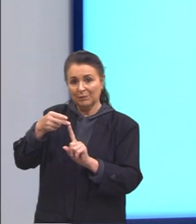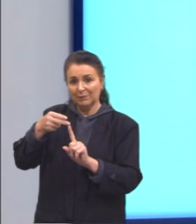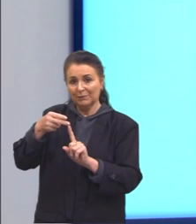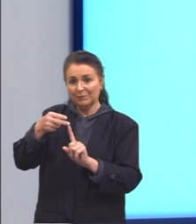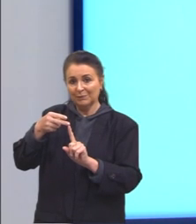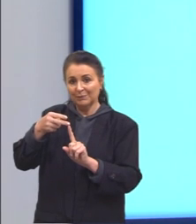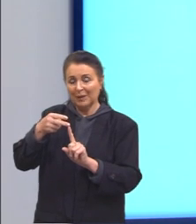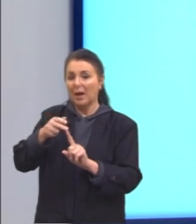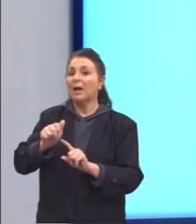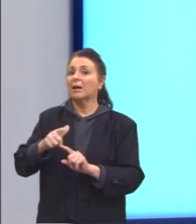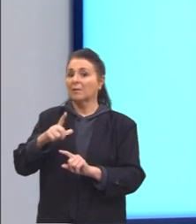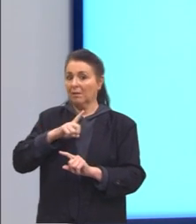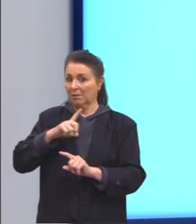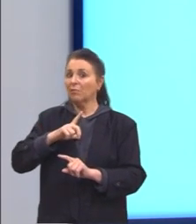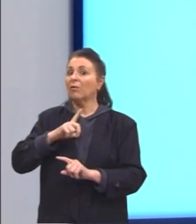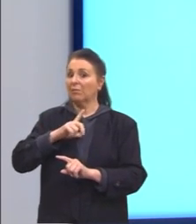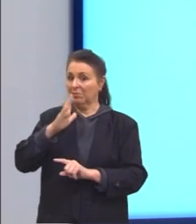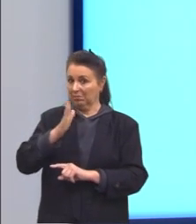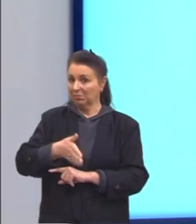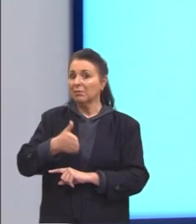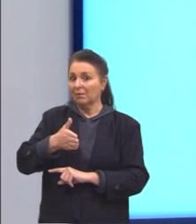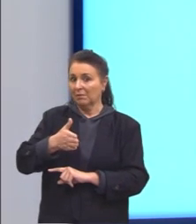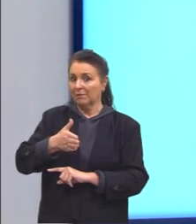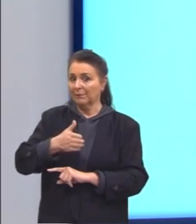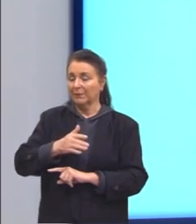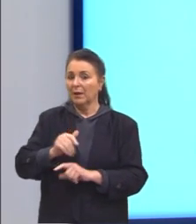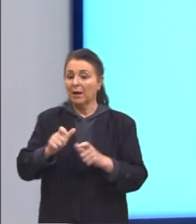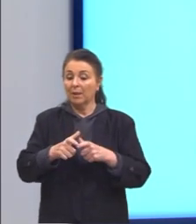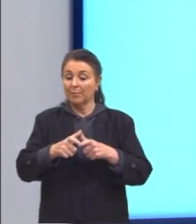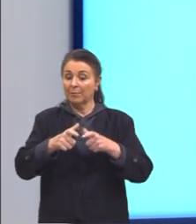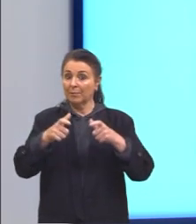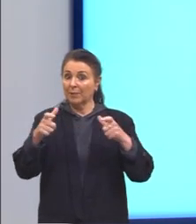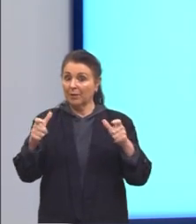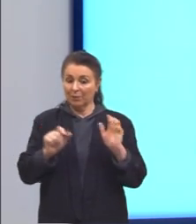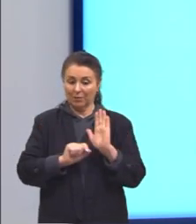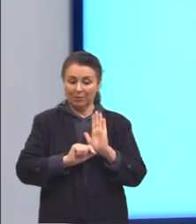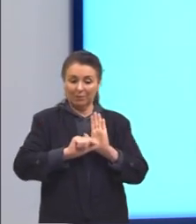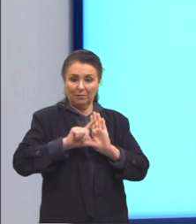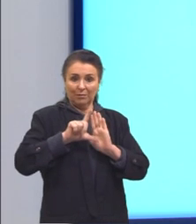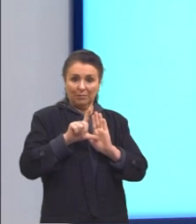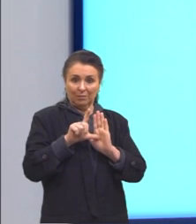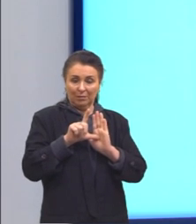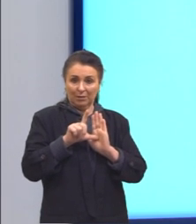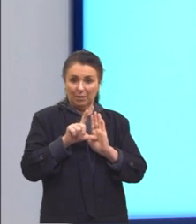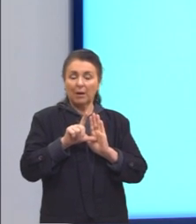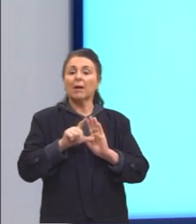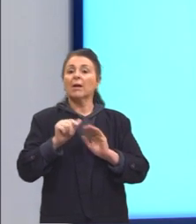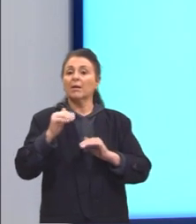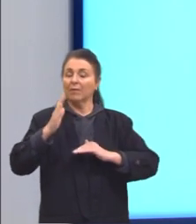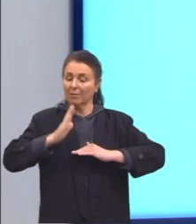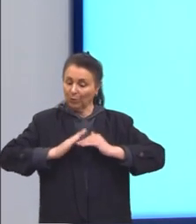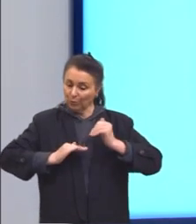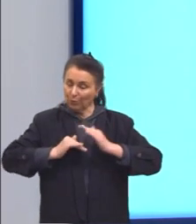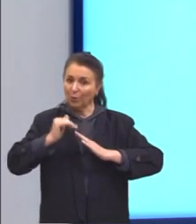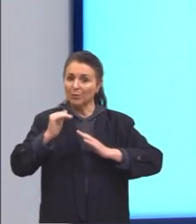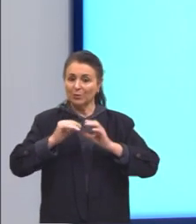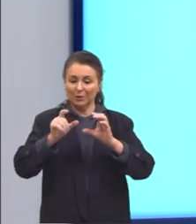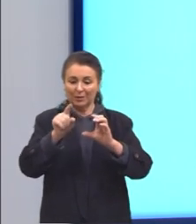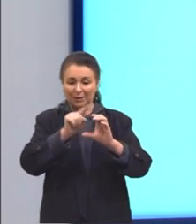a área já existente. A área maior seria a área que vai ser construída.